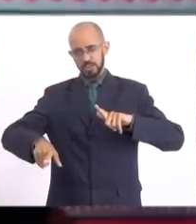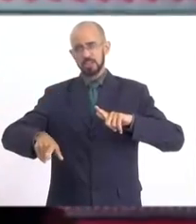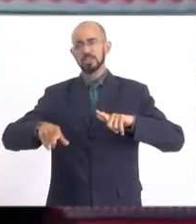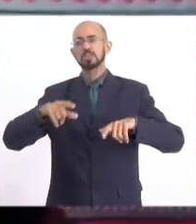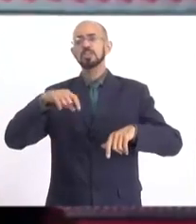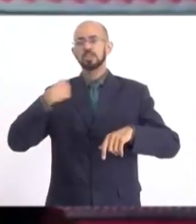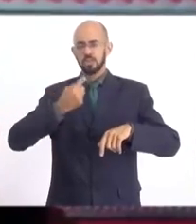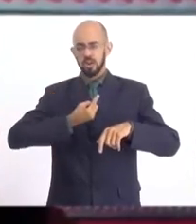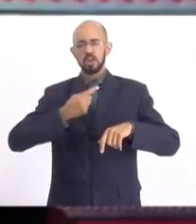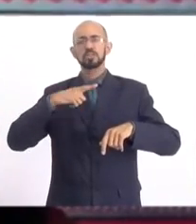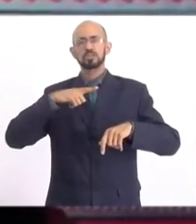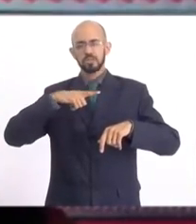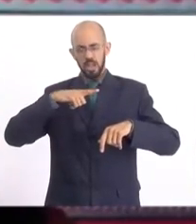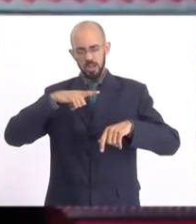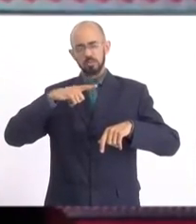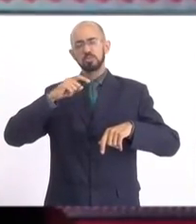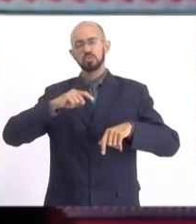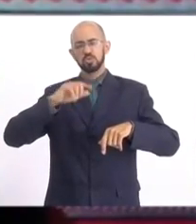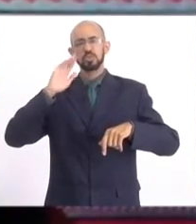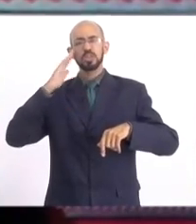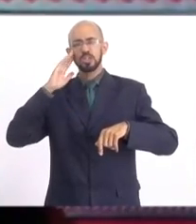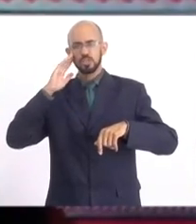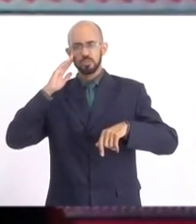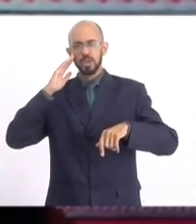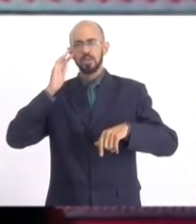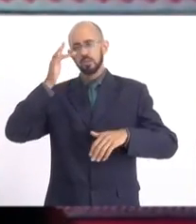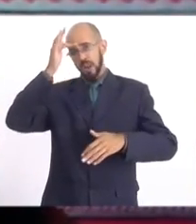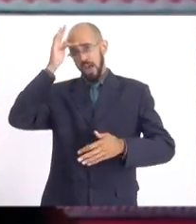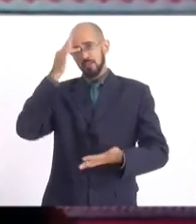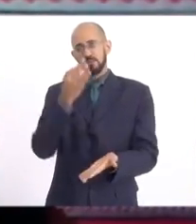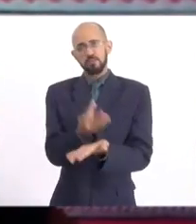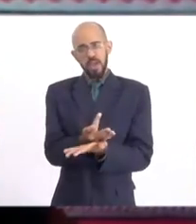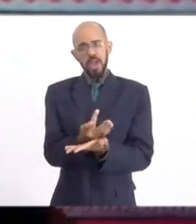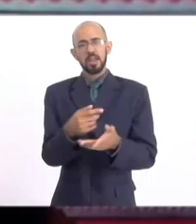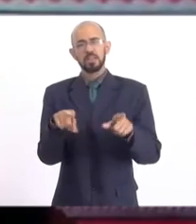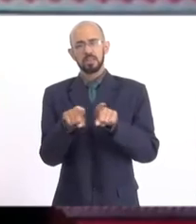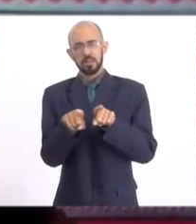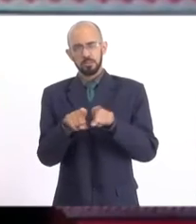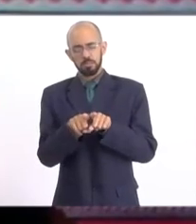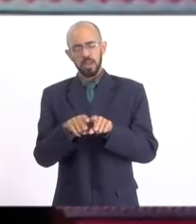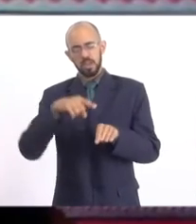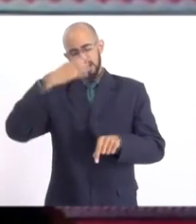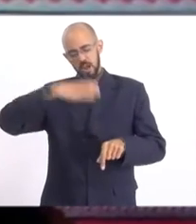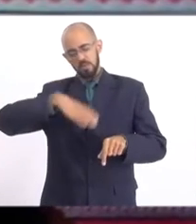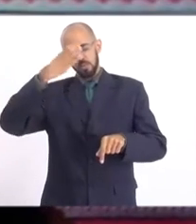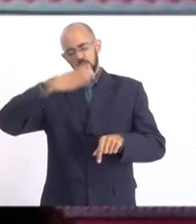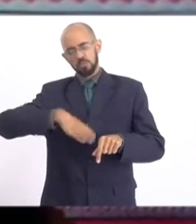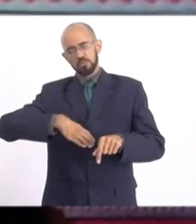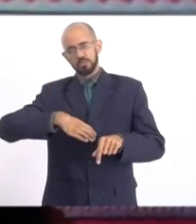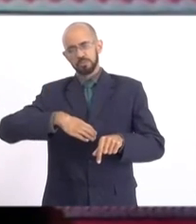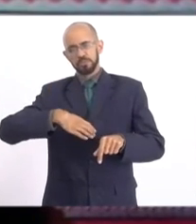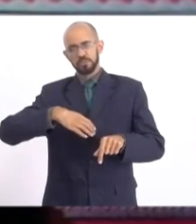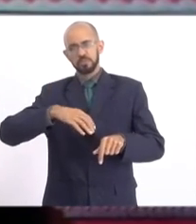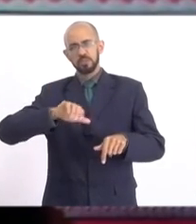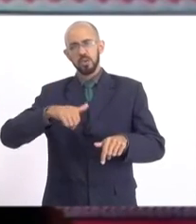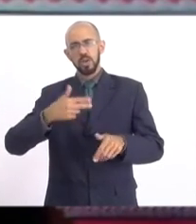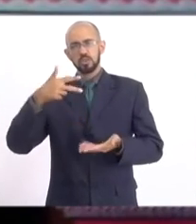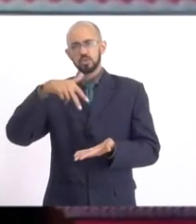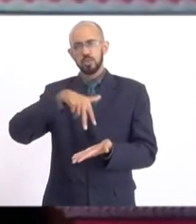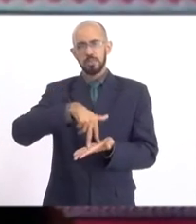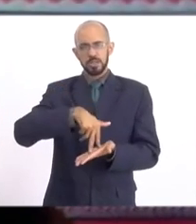uma convergência muito grande na fé e nas posturas. Então, a tua presença na CCJ nos alegra muito,